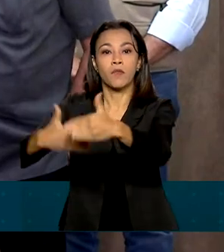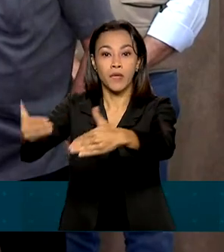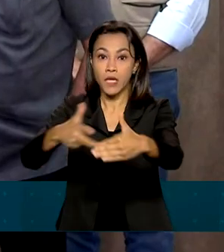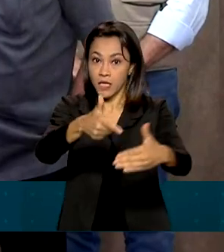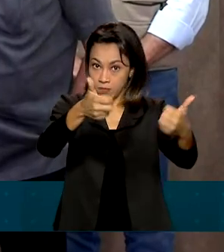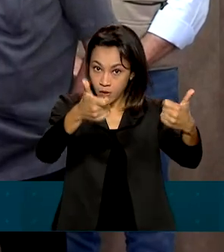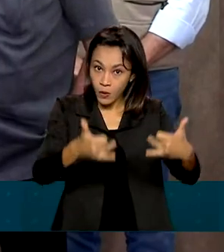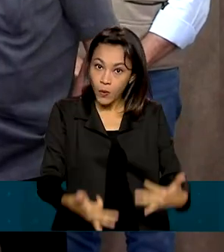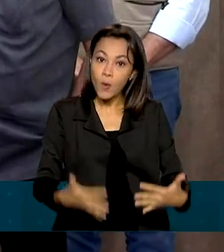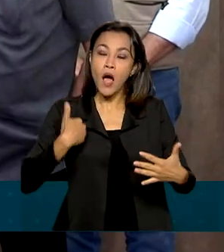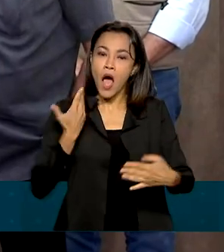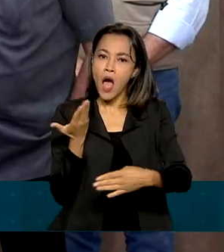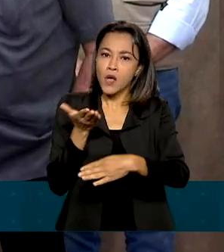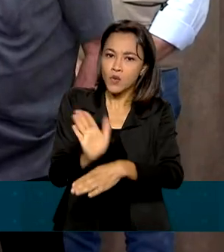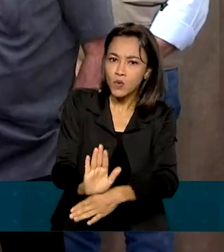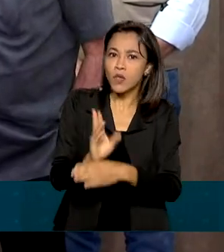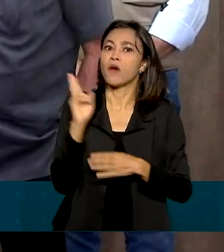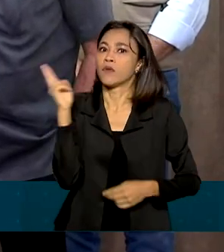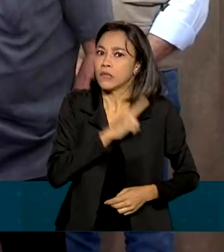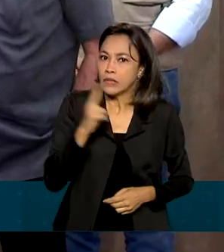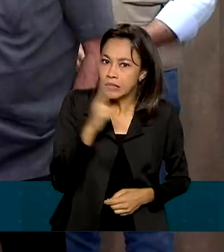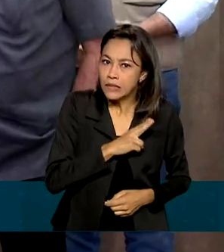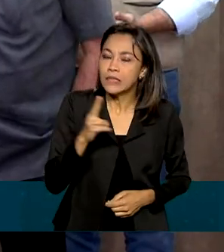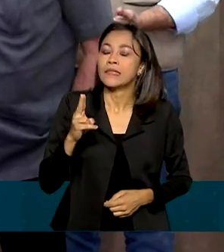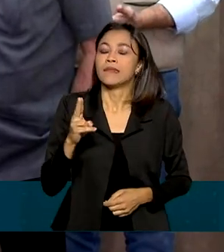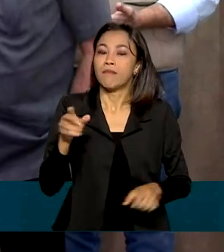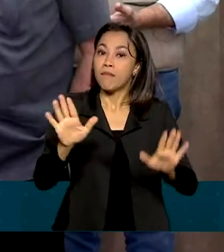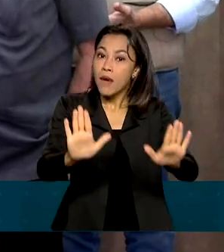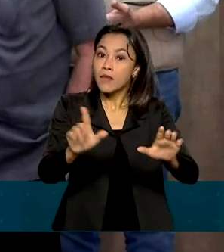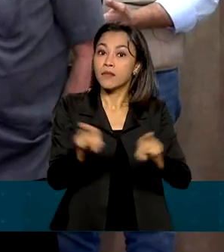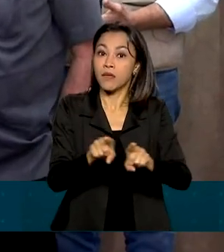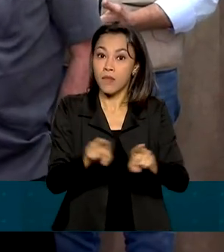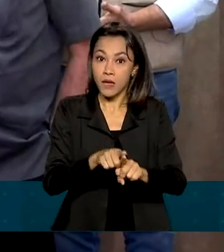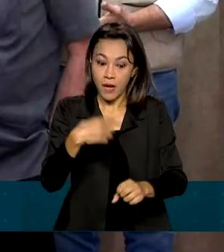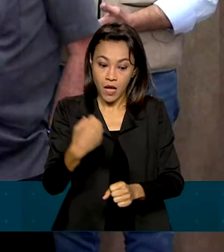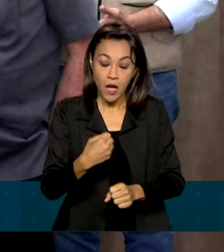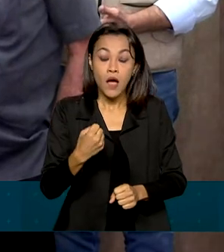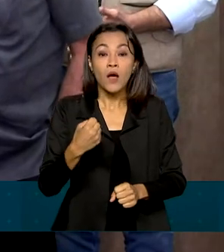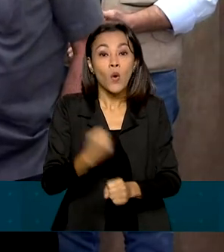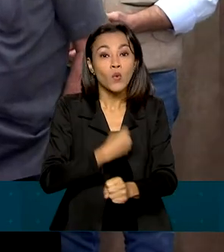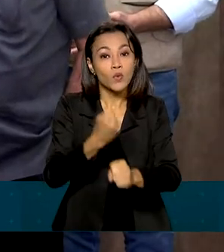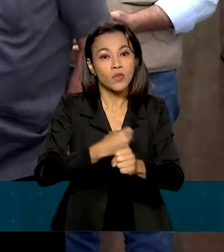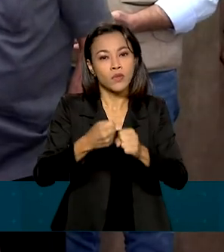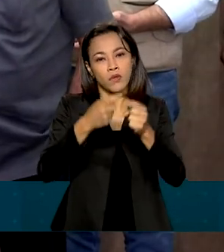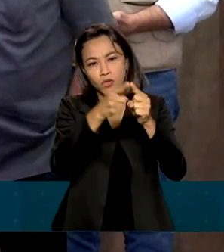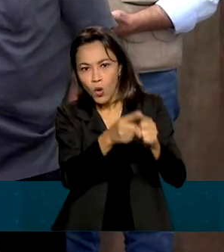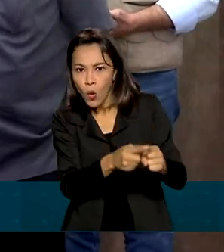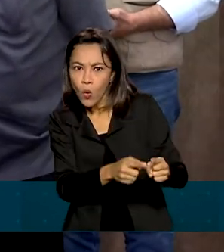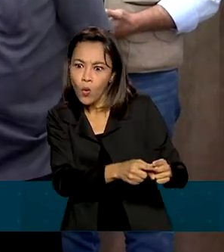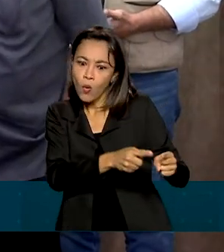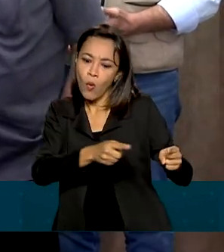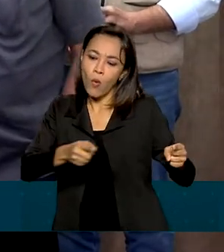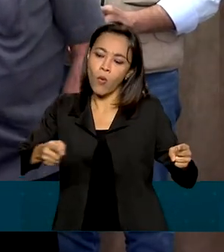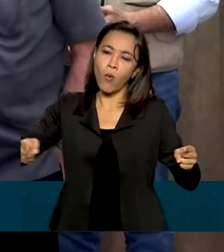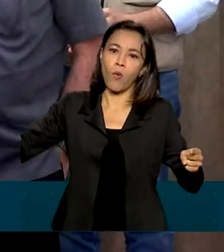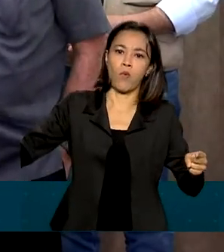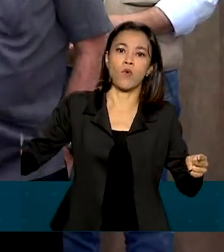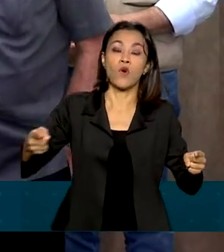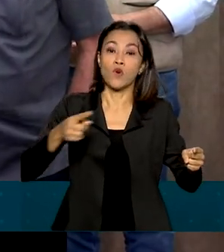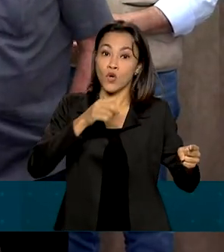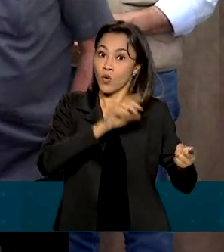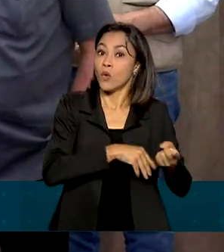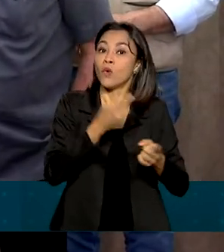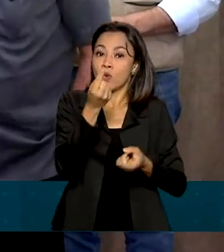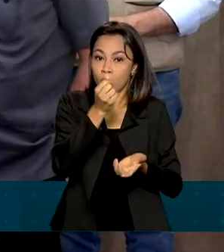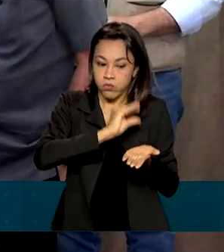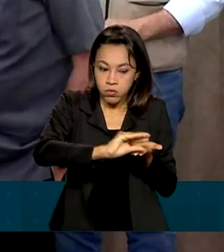que a ajuda deve ser emergencial, mas também para obras de longo prazo. Os repasses serão feitos de acordo